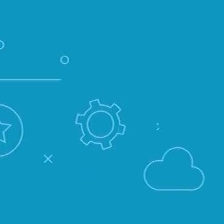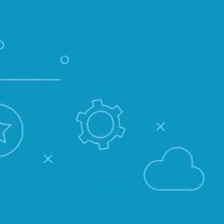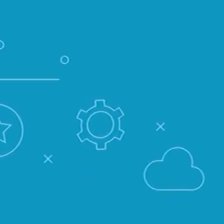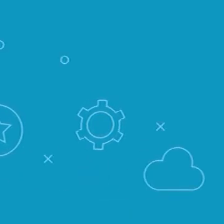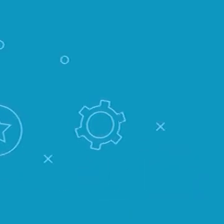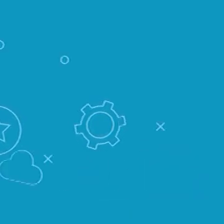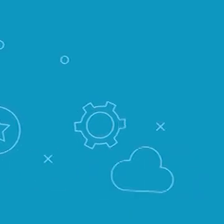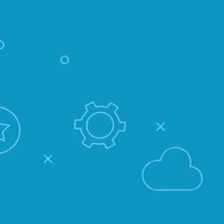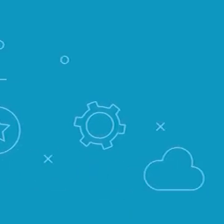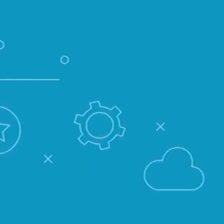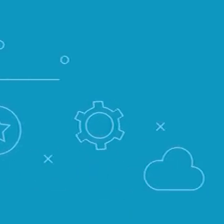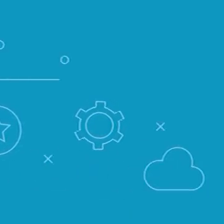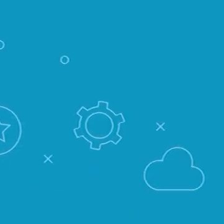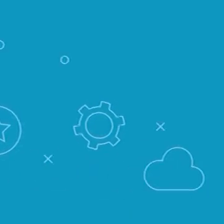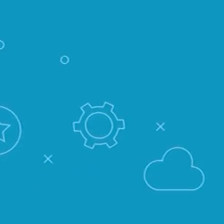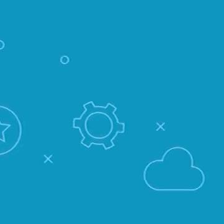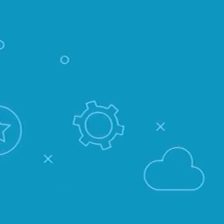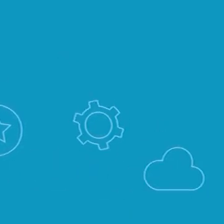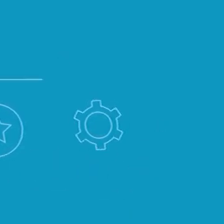Tchau.